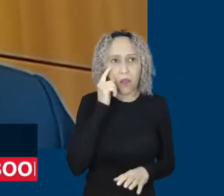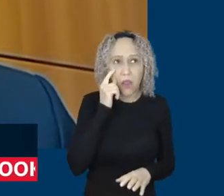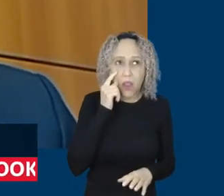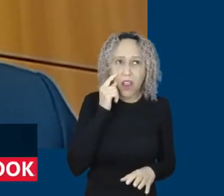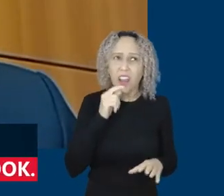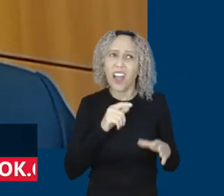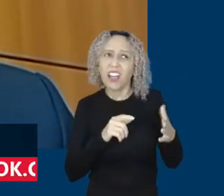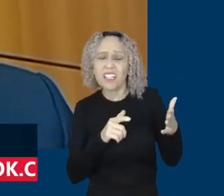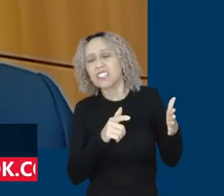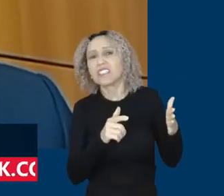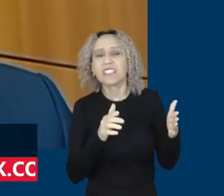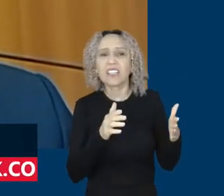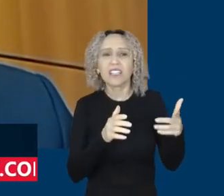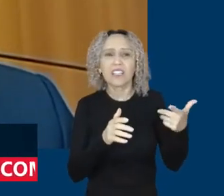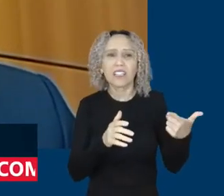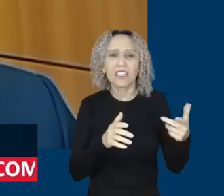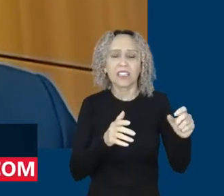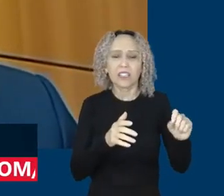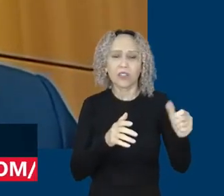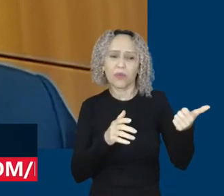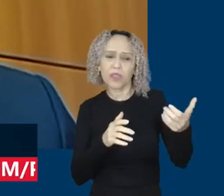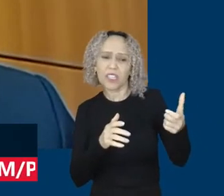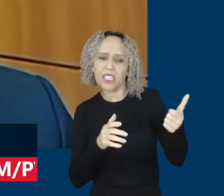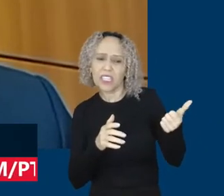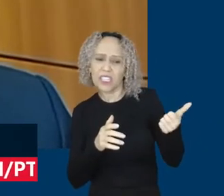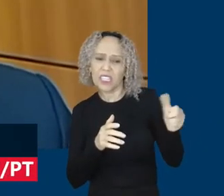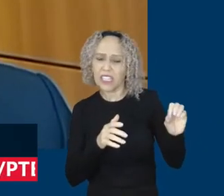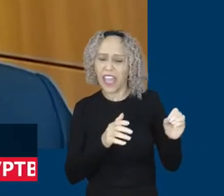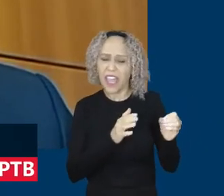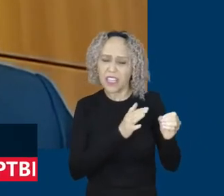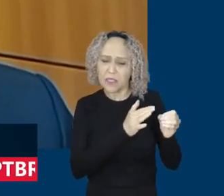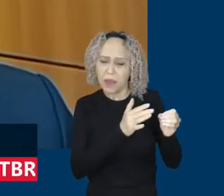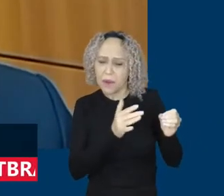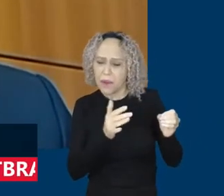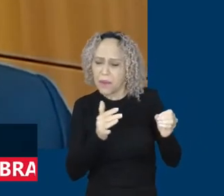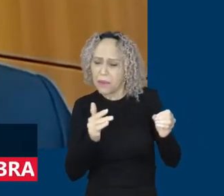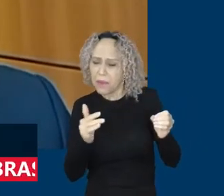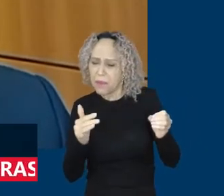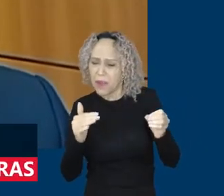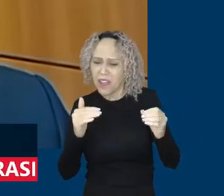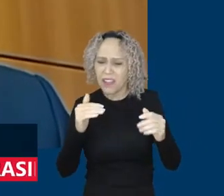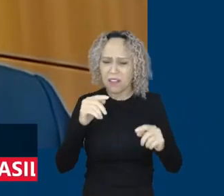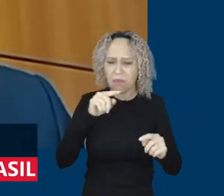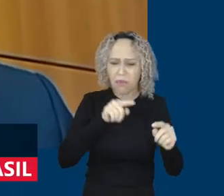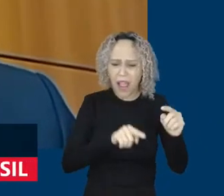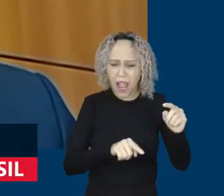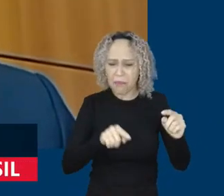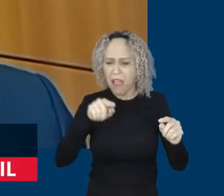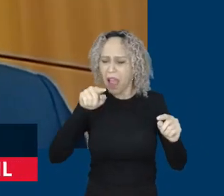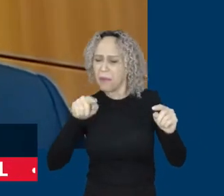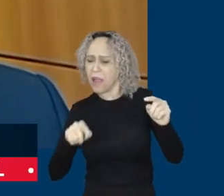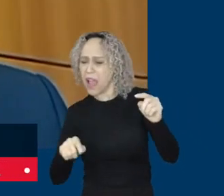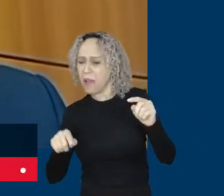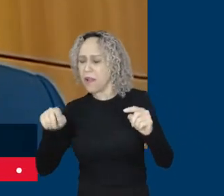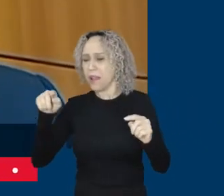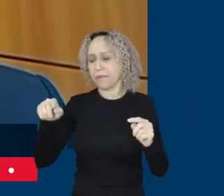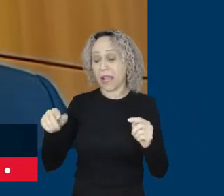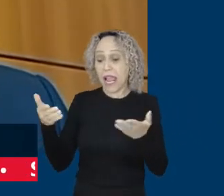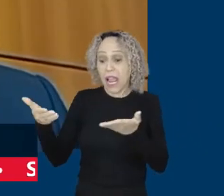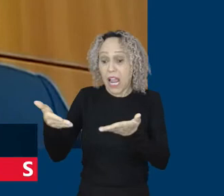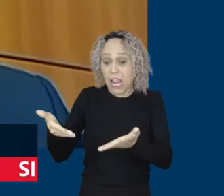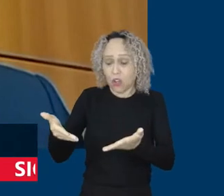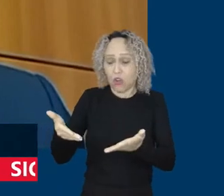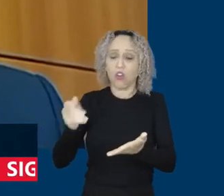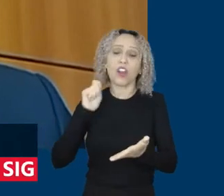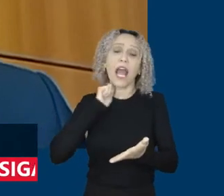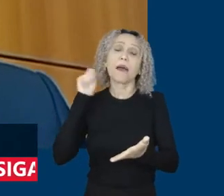para cá foi o melhor desempenho e a gente começa a verificar uma retomada do emprego no Brasil,